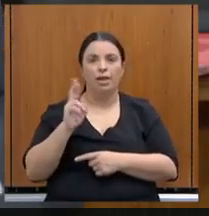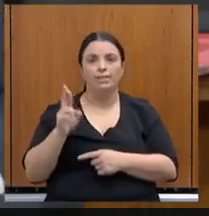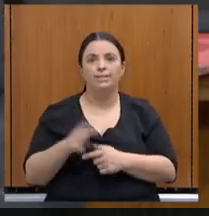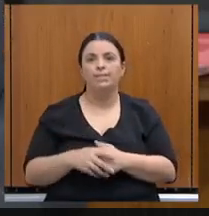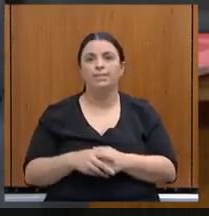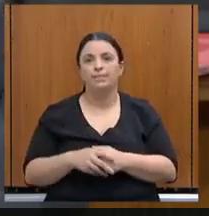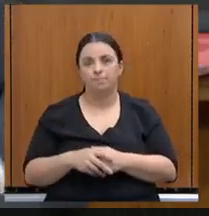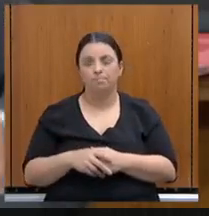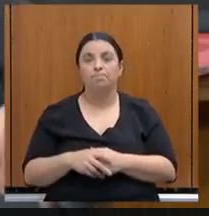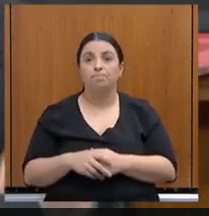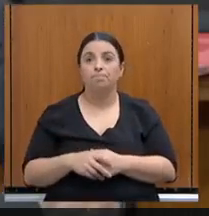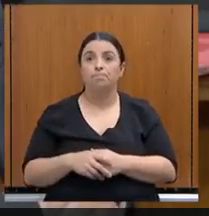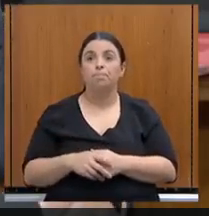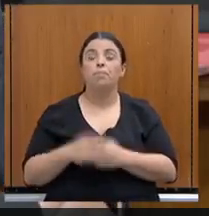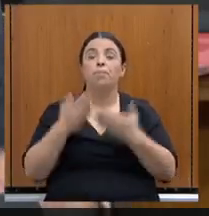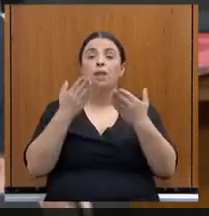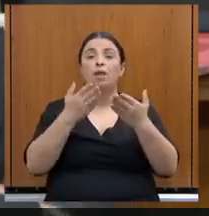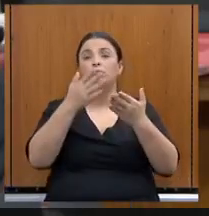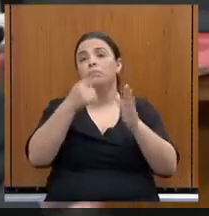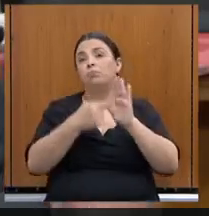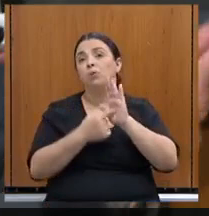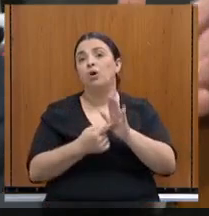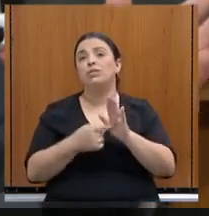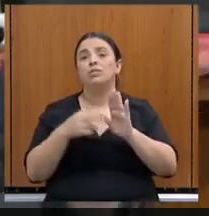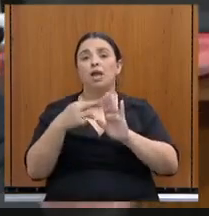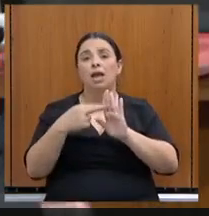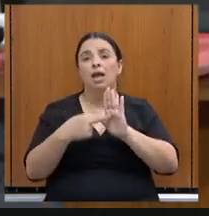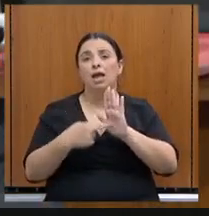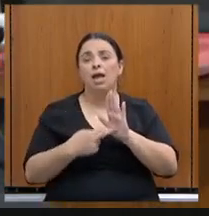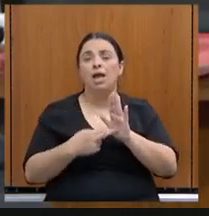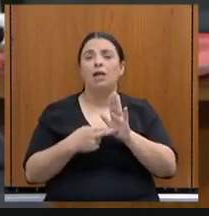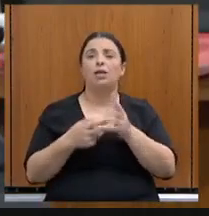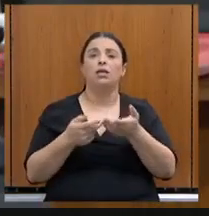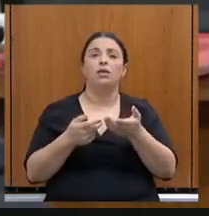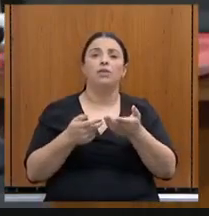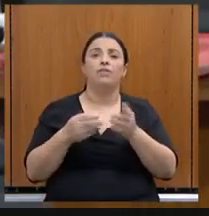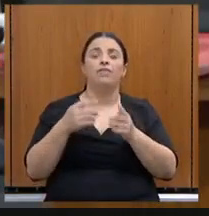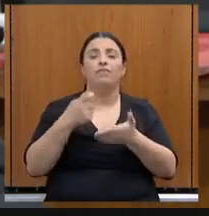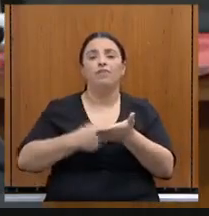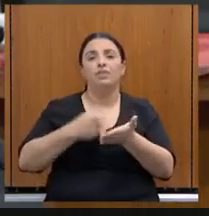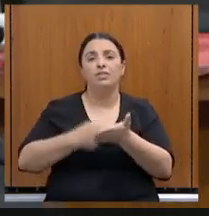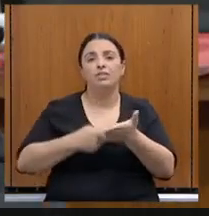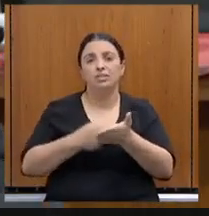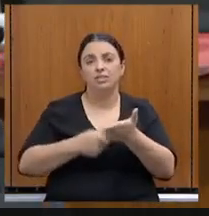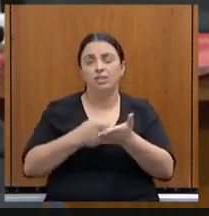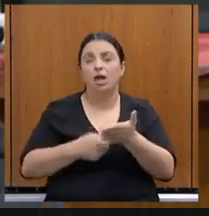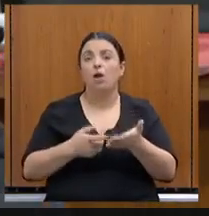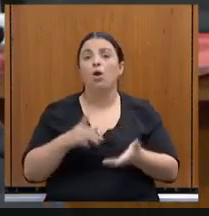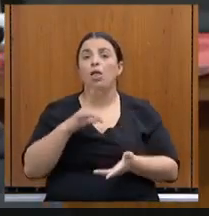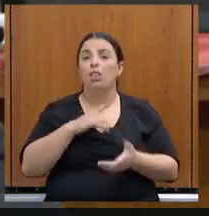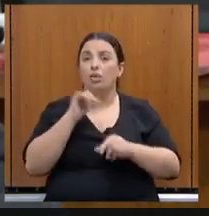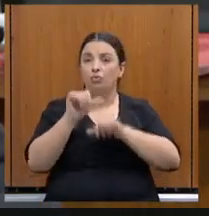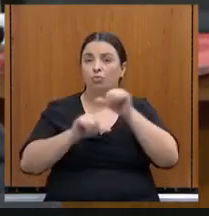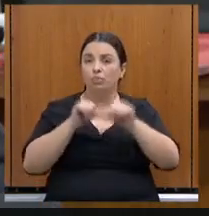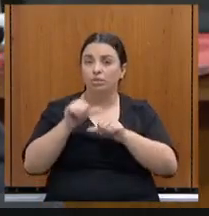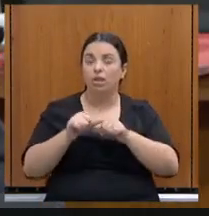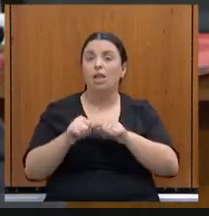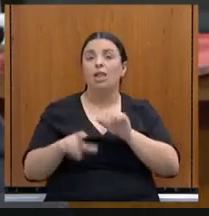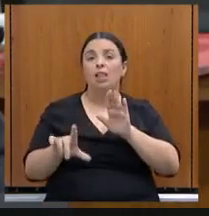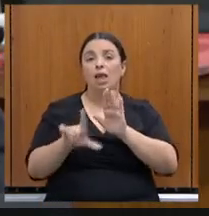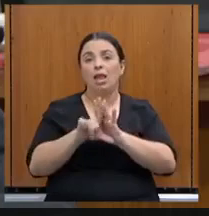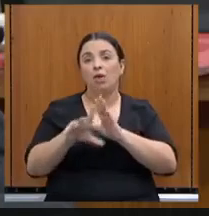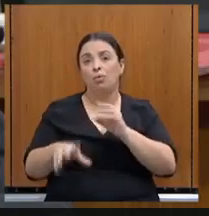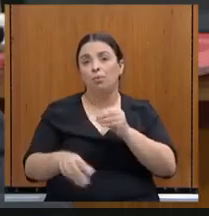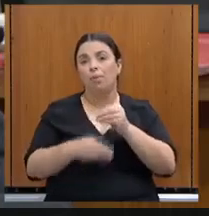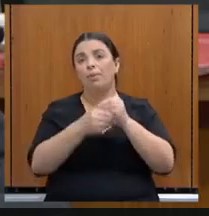Aqui a situação do regime de recuperação fiscal, ali não está dando ver, houve uma alteração, lei complementar 178.